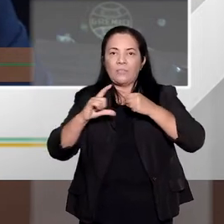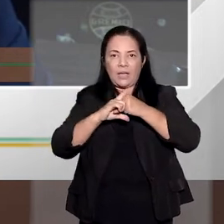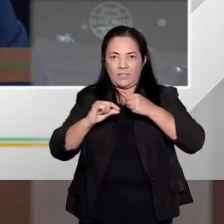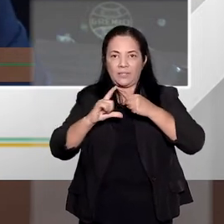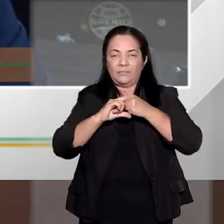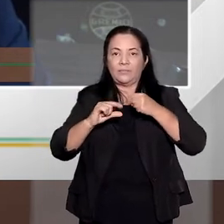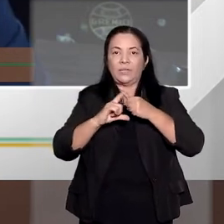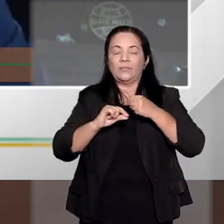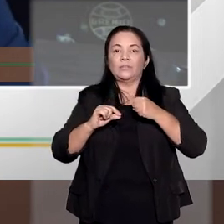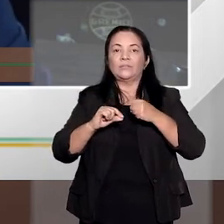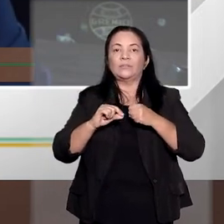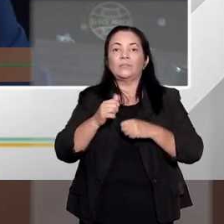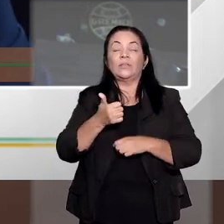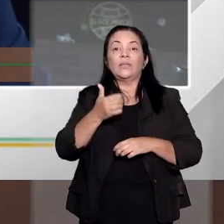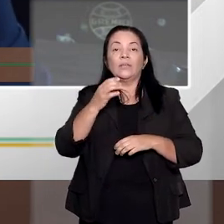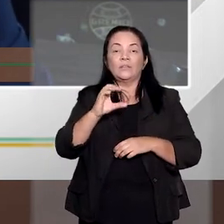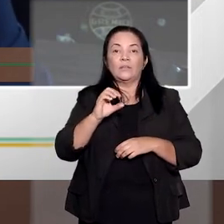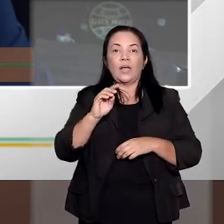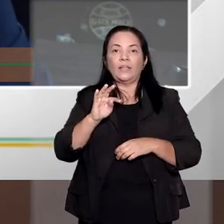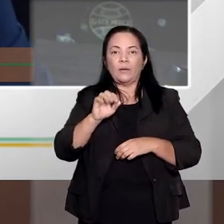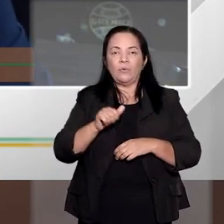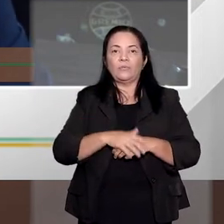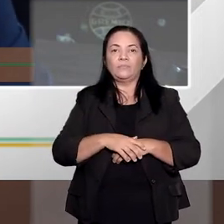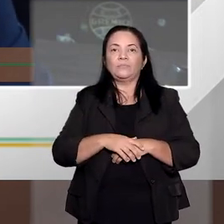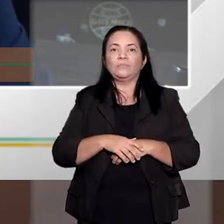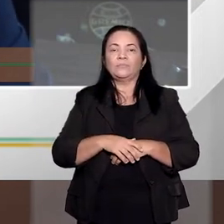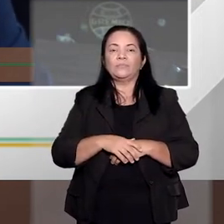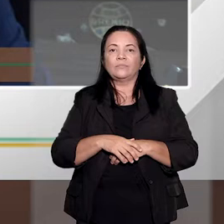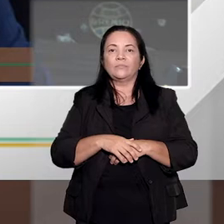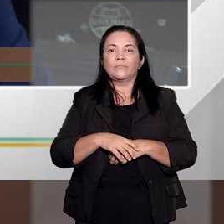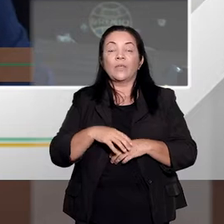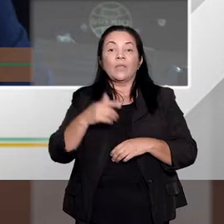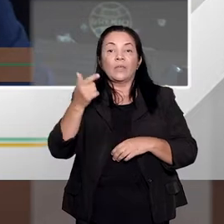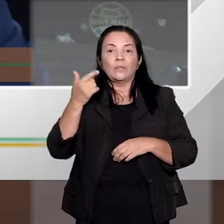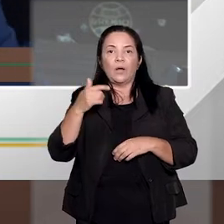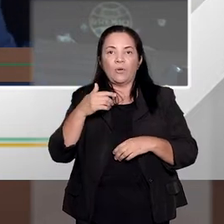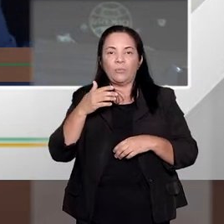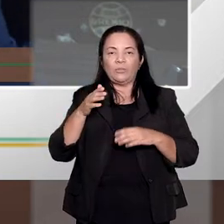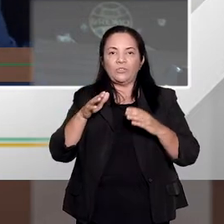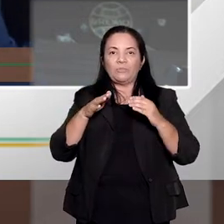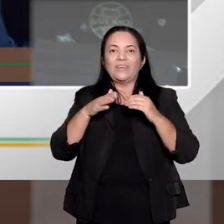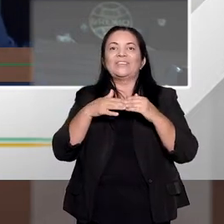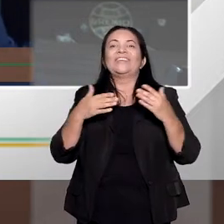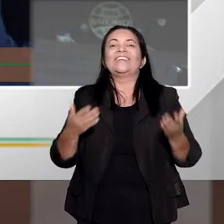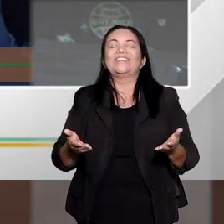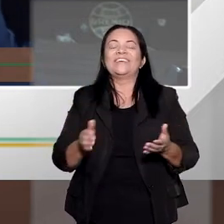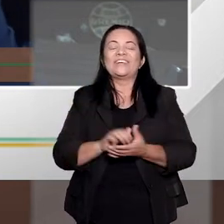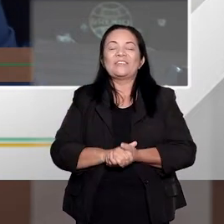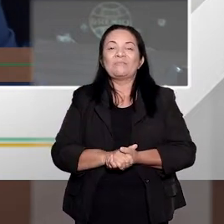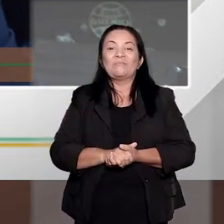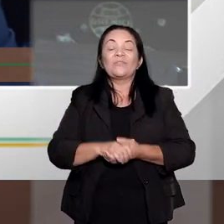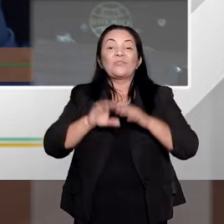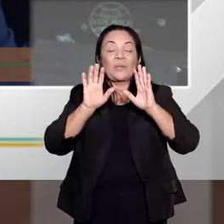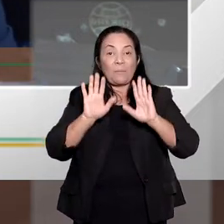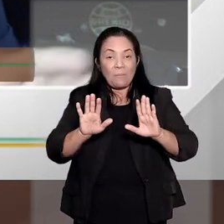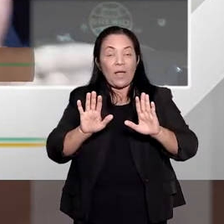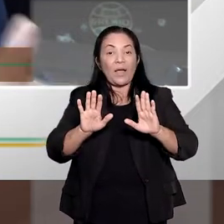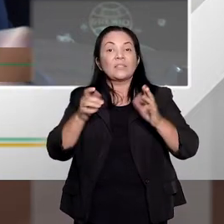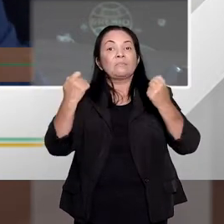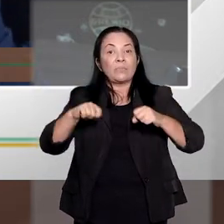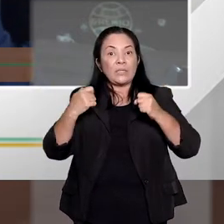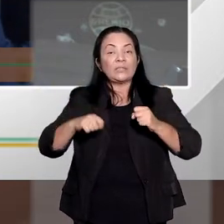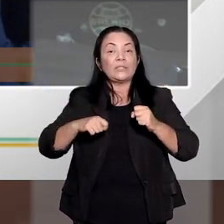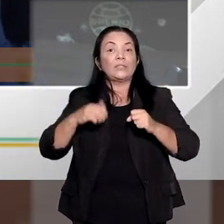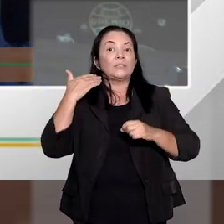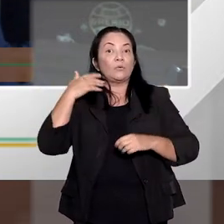315 do CPP, que vale também que toda decisão tem que ser fundamentada, embora esteja relacionada às prisões, mas tem que fundamentar